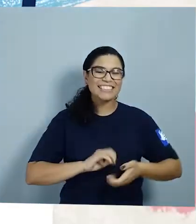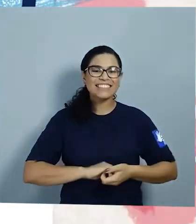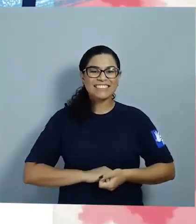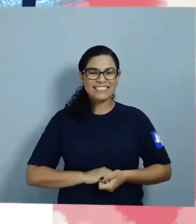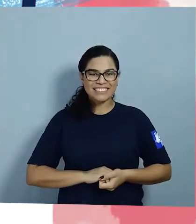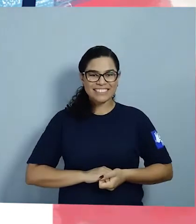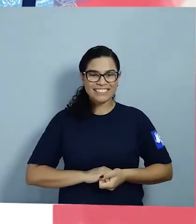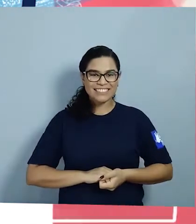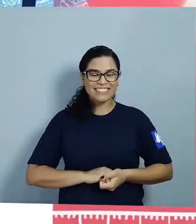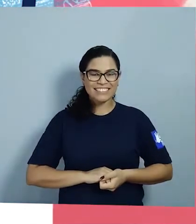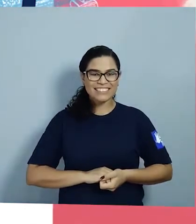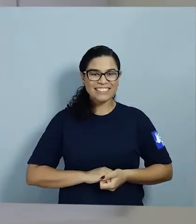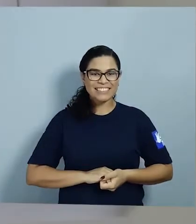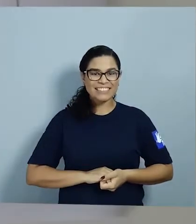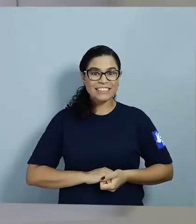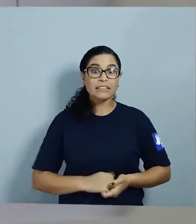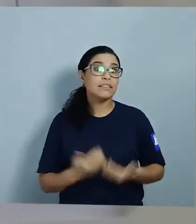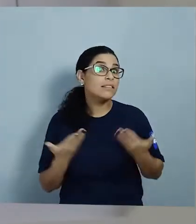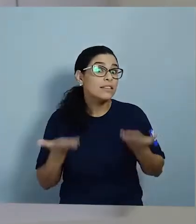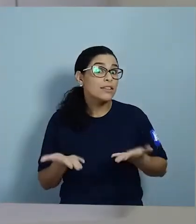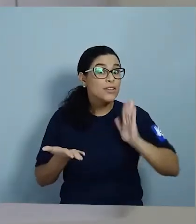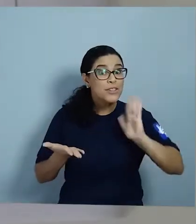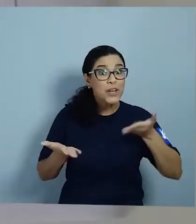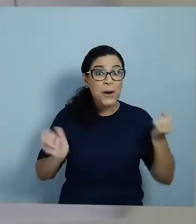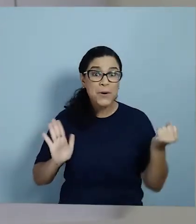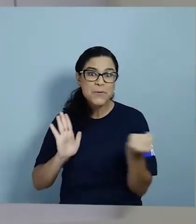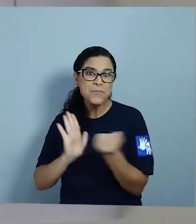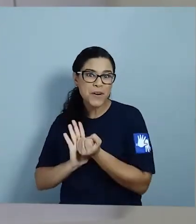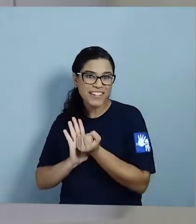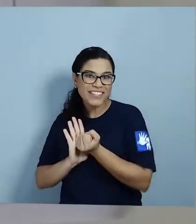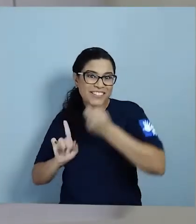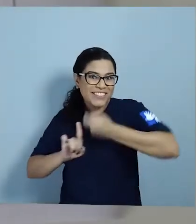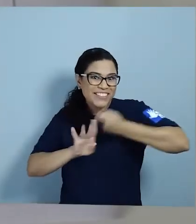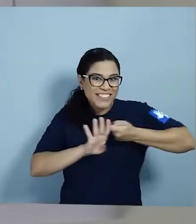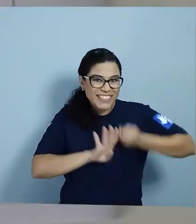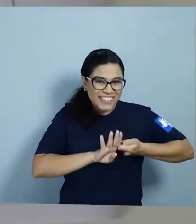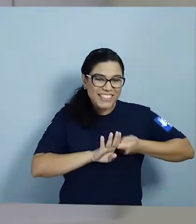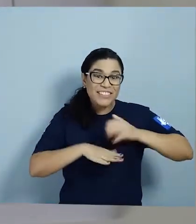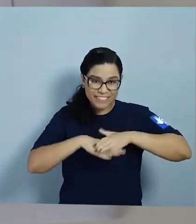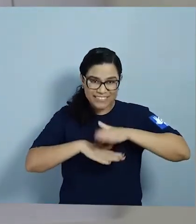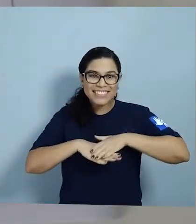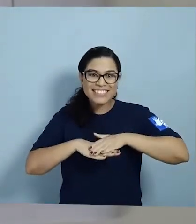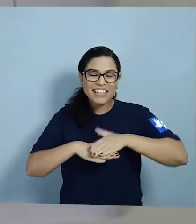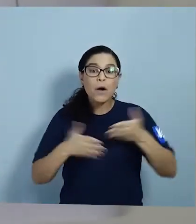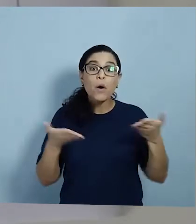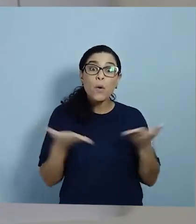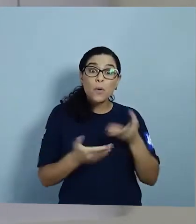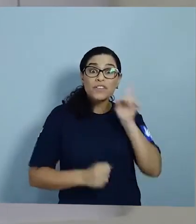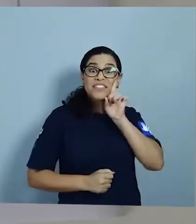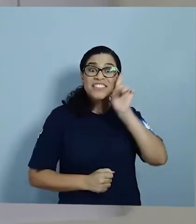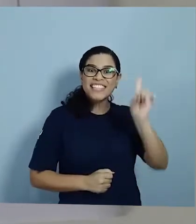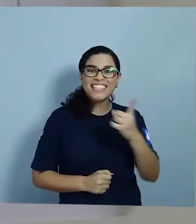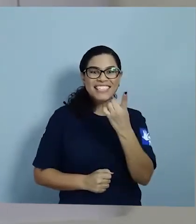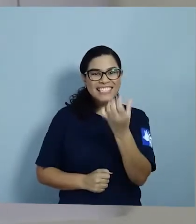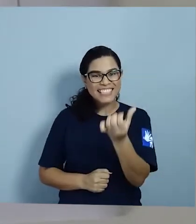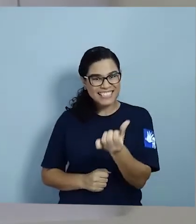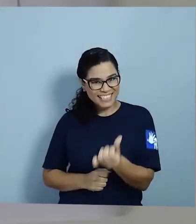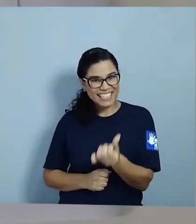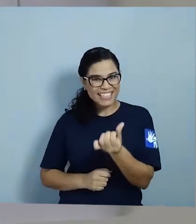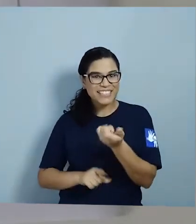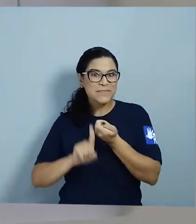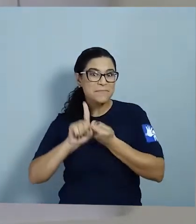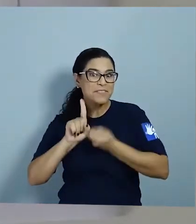Calendário E aí? Já fizeram a marcação No calendário? Hoje é dia